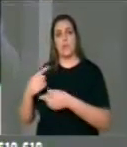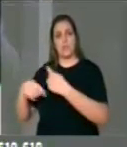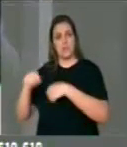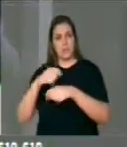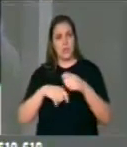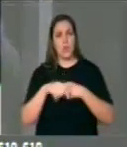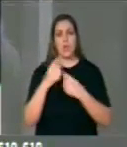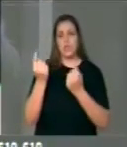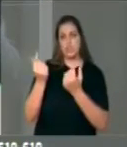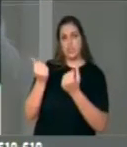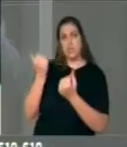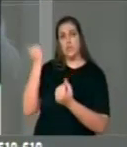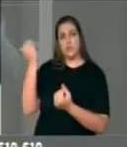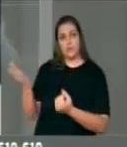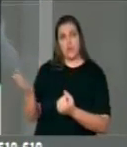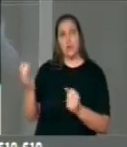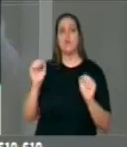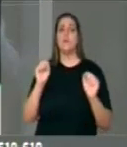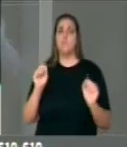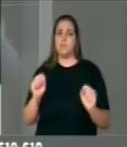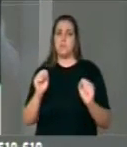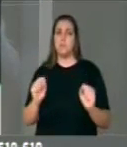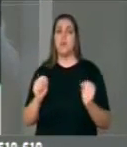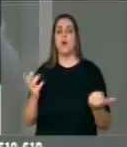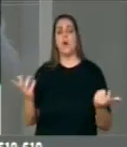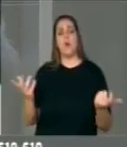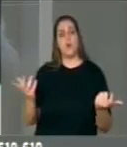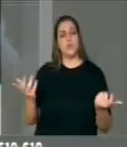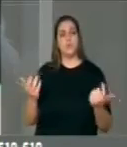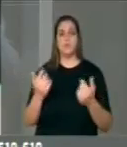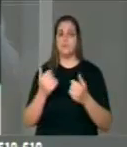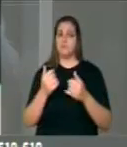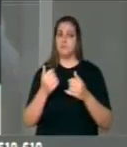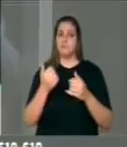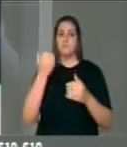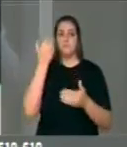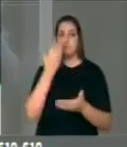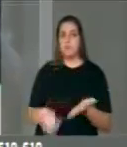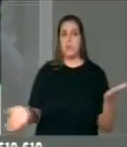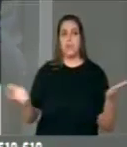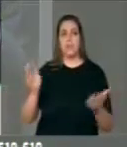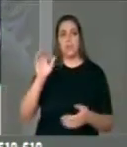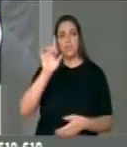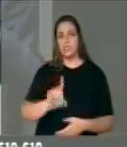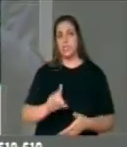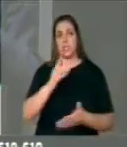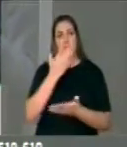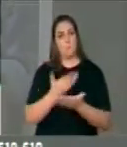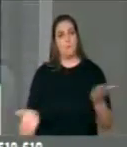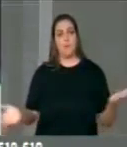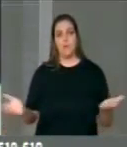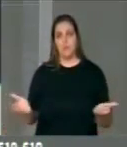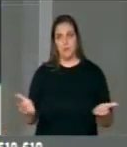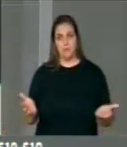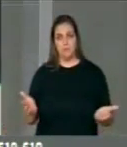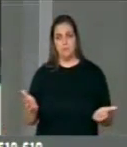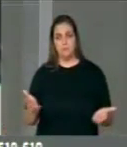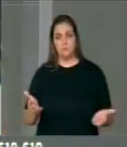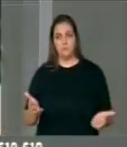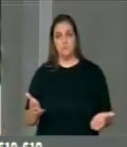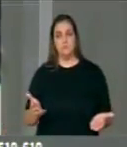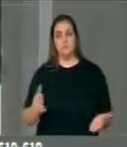capital estrangeiro pode representar a fragilidade desse direito com o risco de desmantelamento